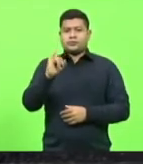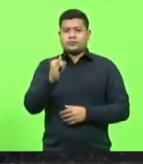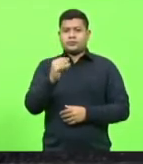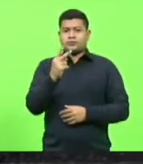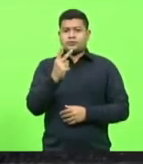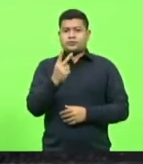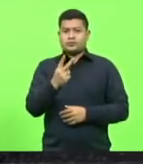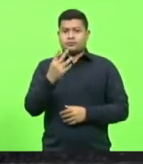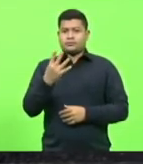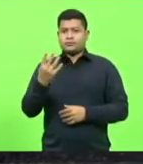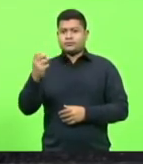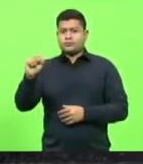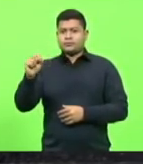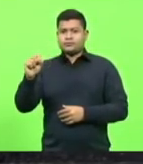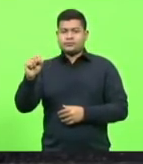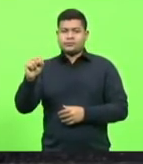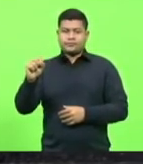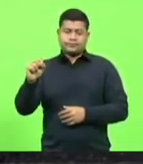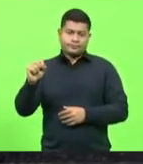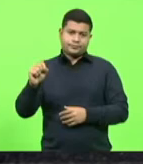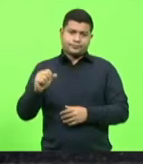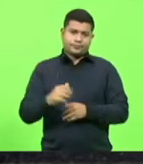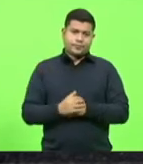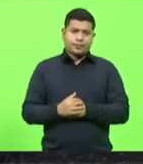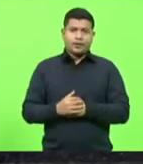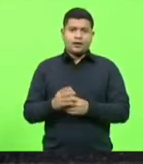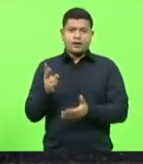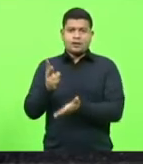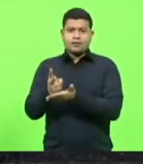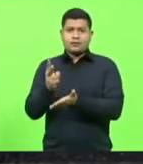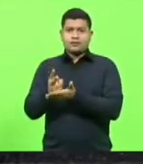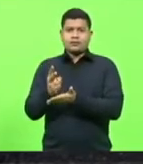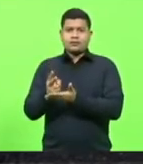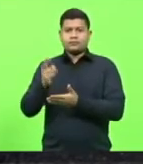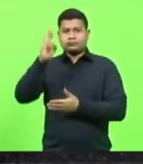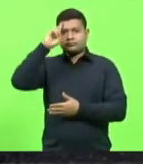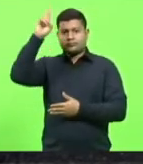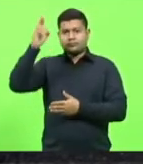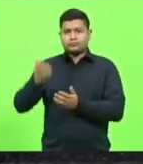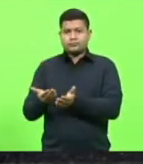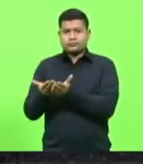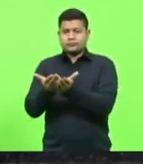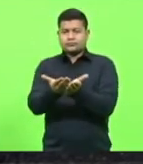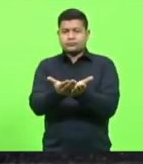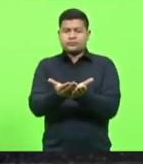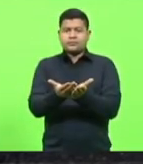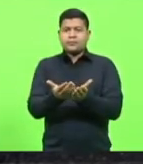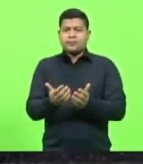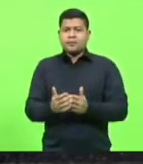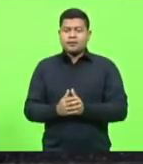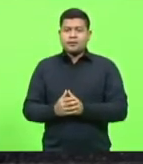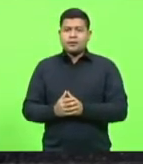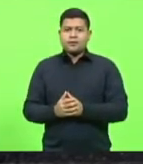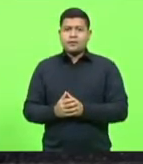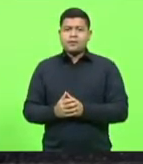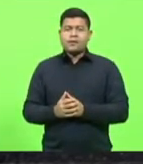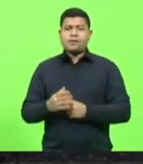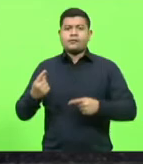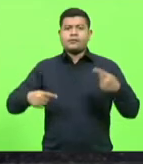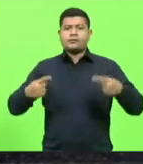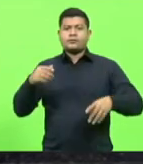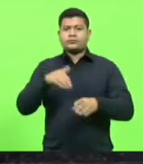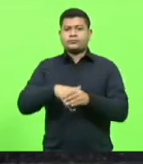preservação de função da autoridade portuária municipal. Em discussão. Em